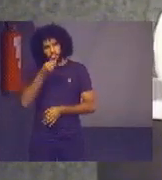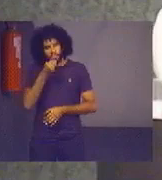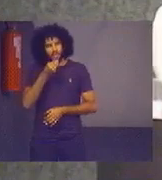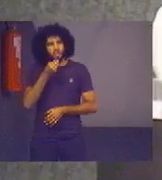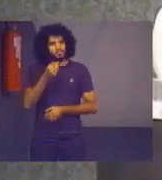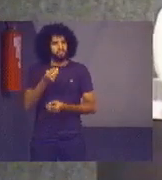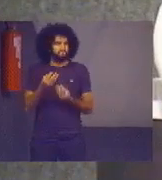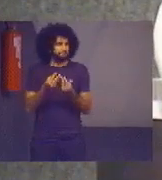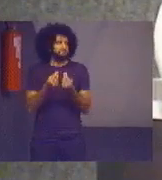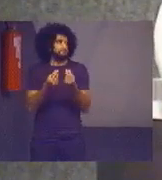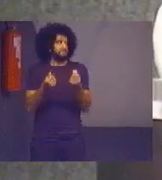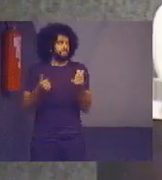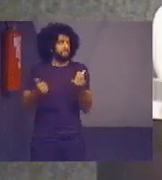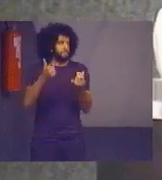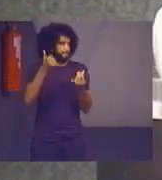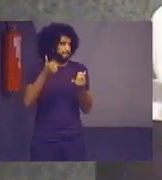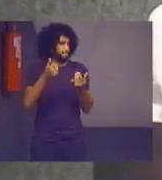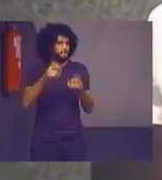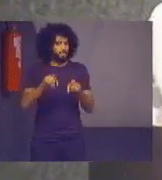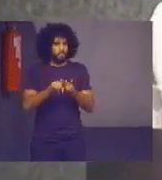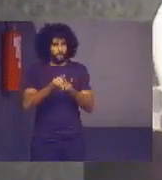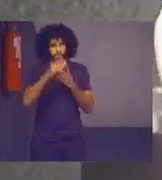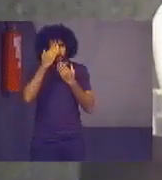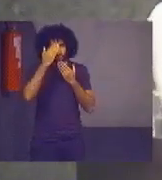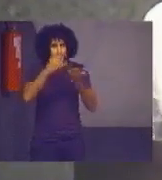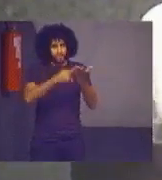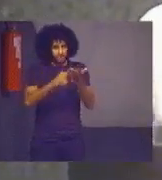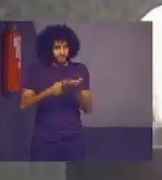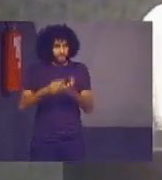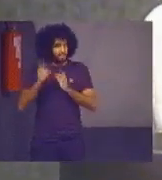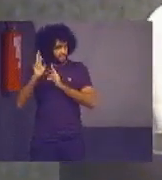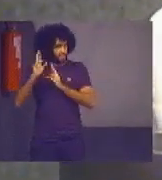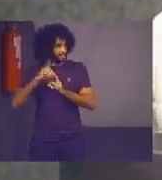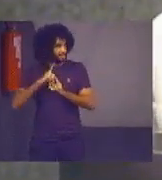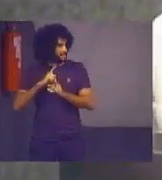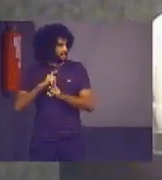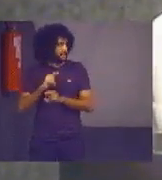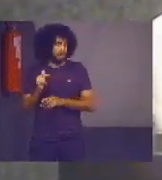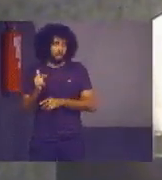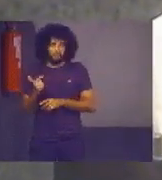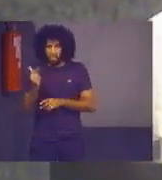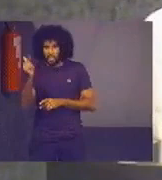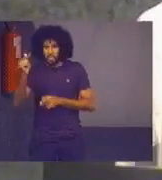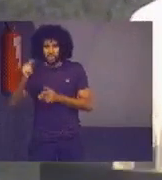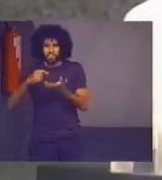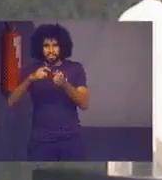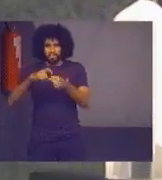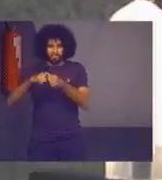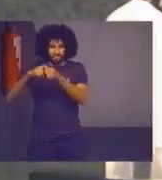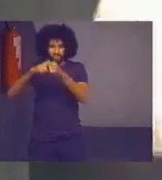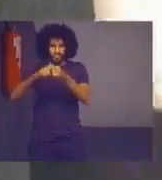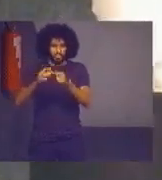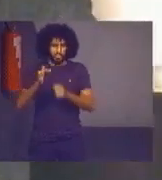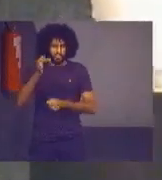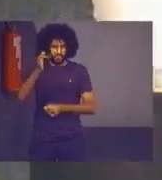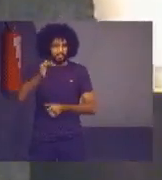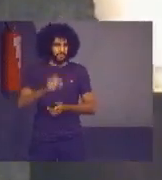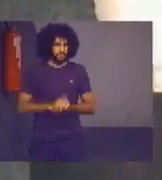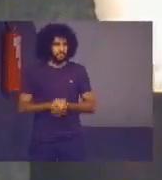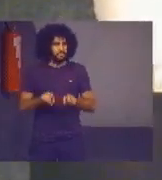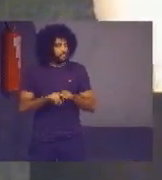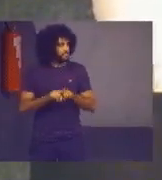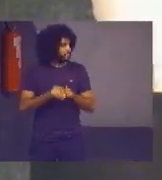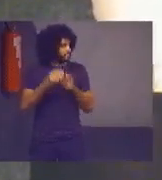agradeço o convite e espero que a gente tenha mais vários anos de parceria e pela frente. Também gostaria de